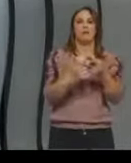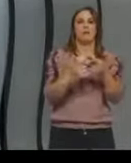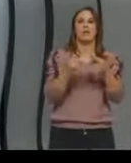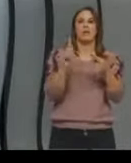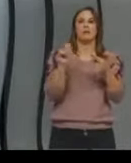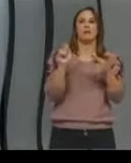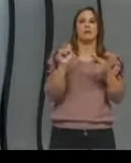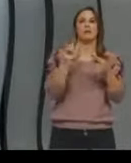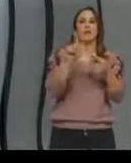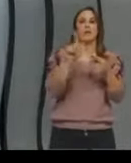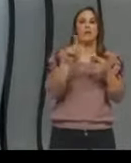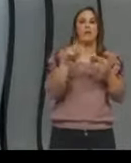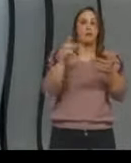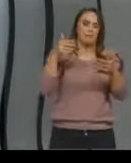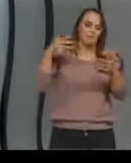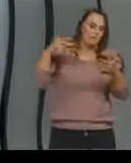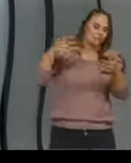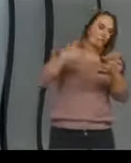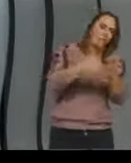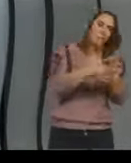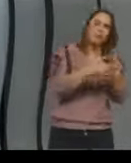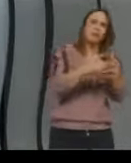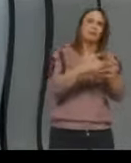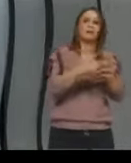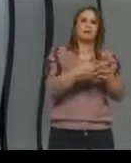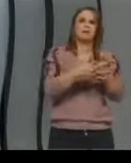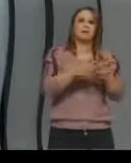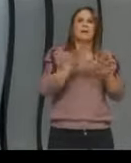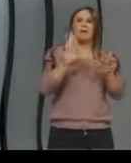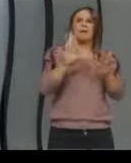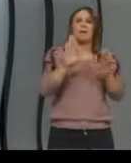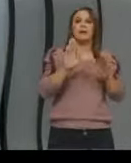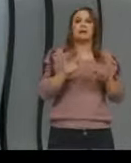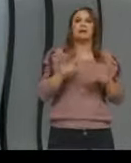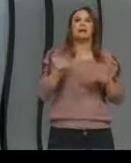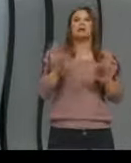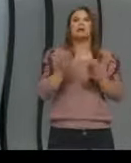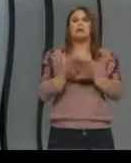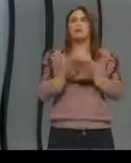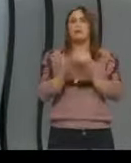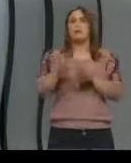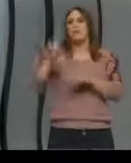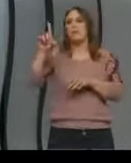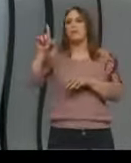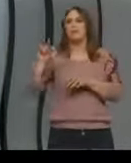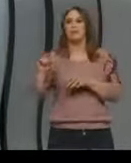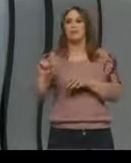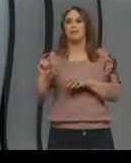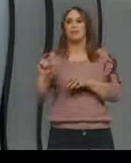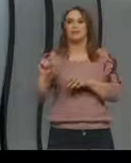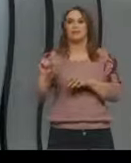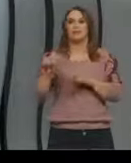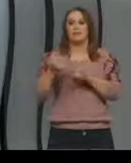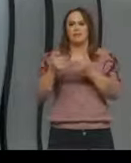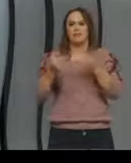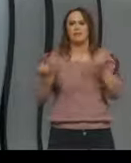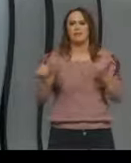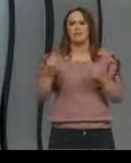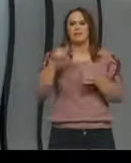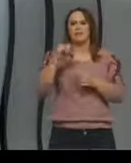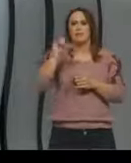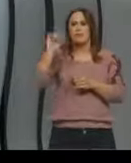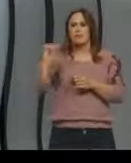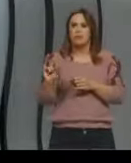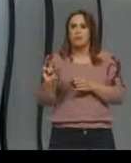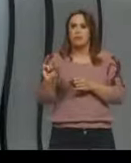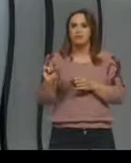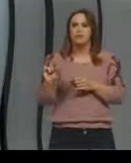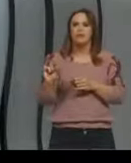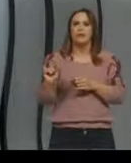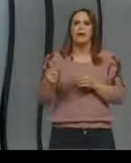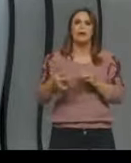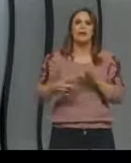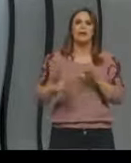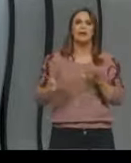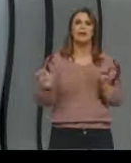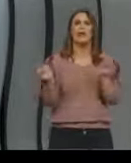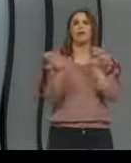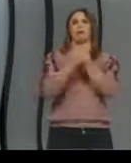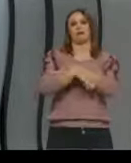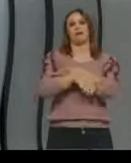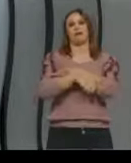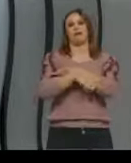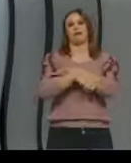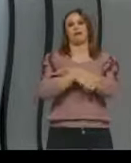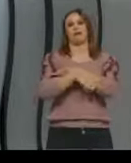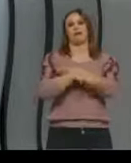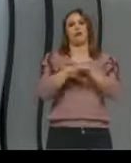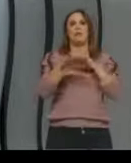estrutura. Se você coloca uma diferença de potencial muito baixa acontece o oposto a movimentação torna-se muito lenta e você não consegue identificar